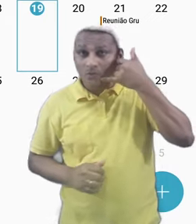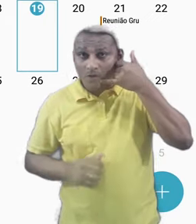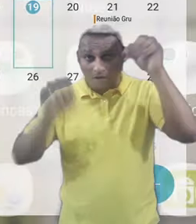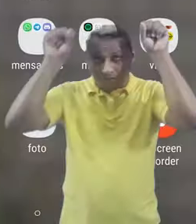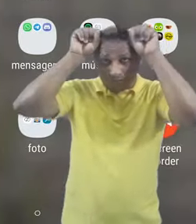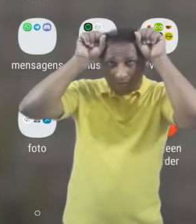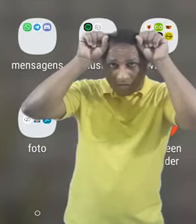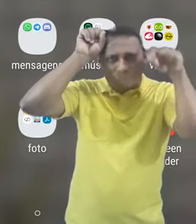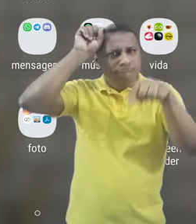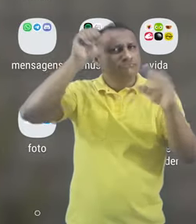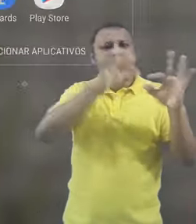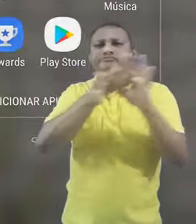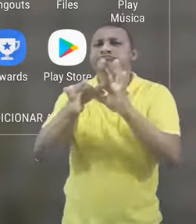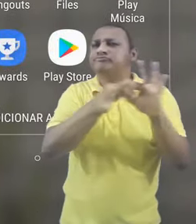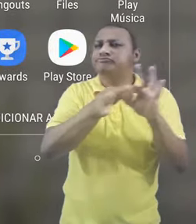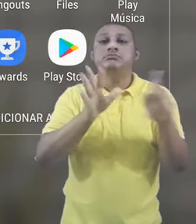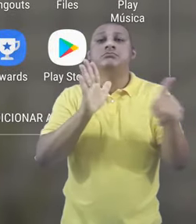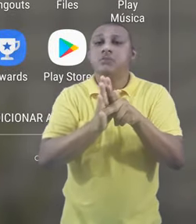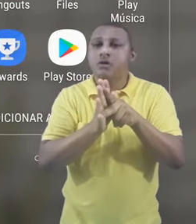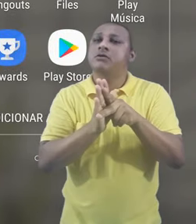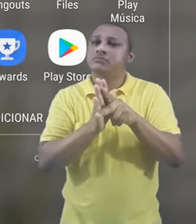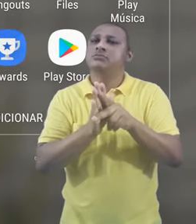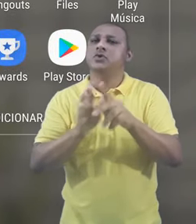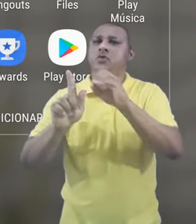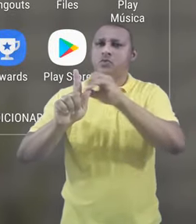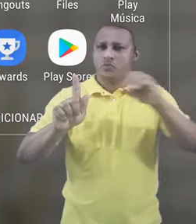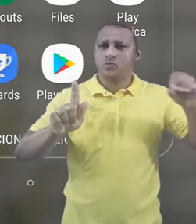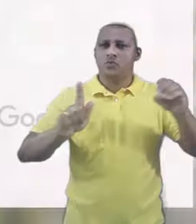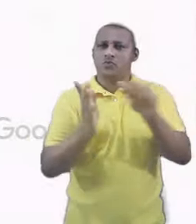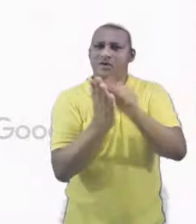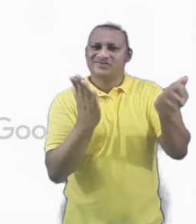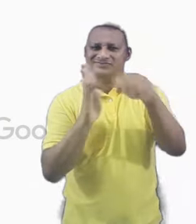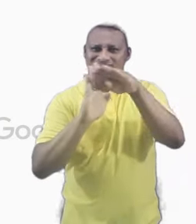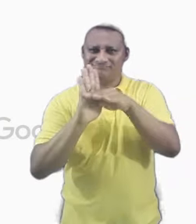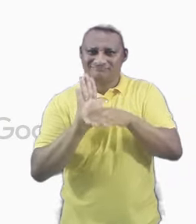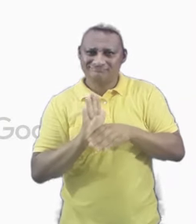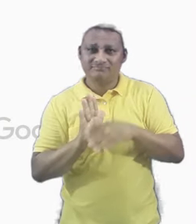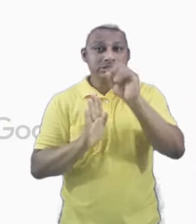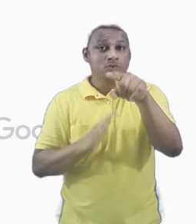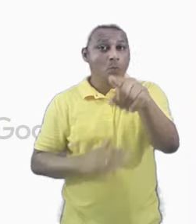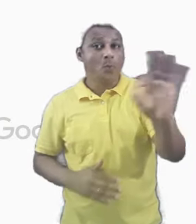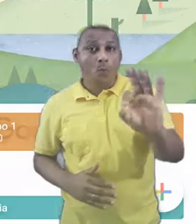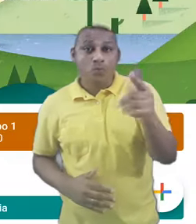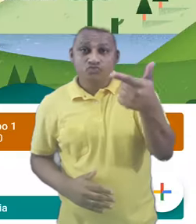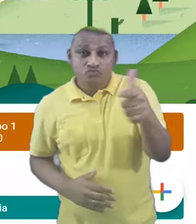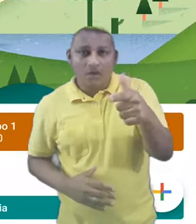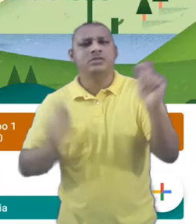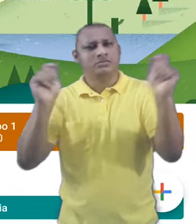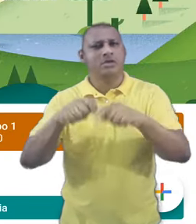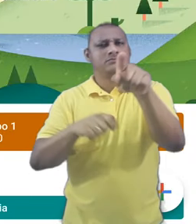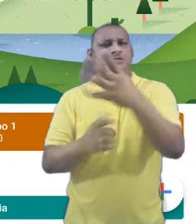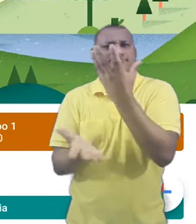você pode fazer o download do aplicativo específico na Play Store. Ao abrir o aplicativo do Google